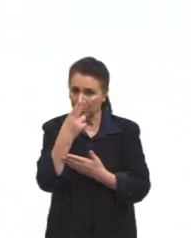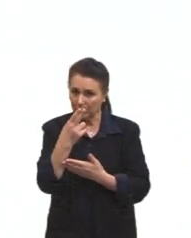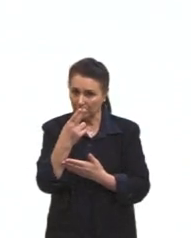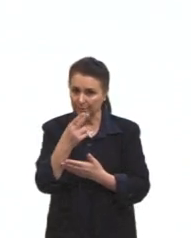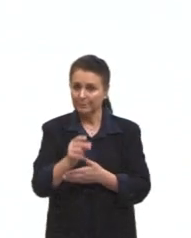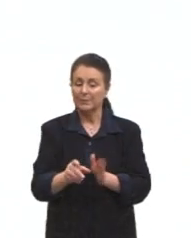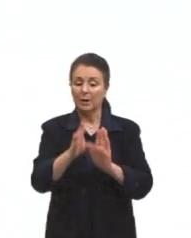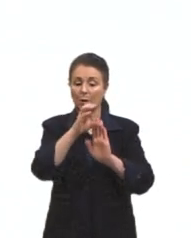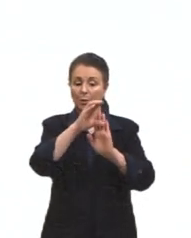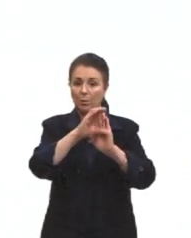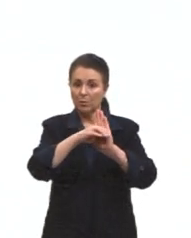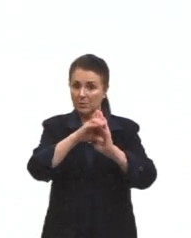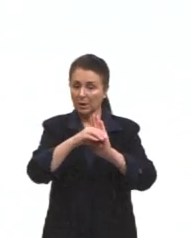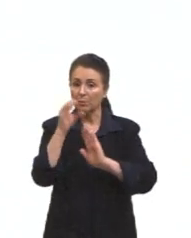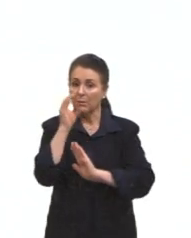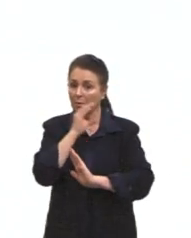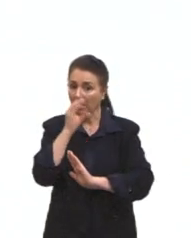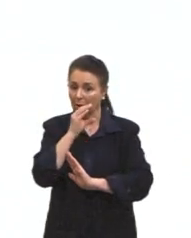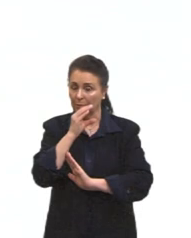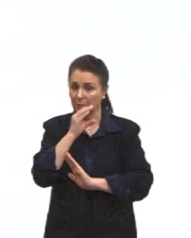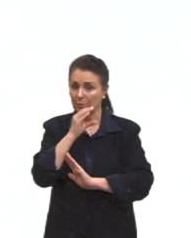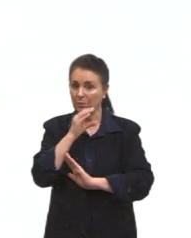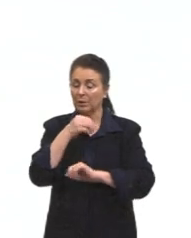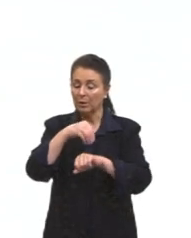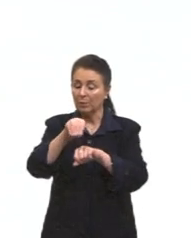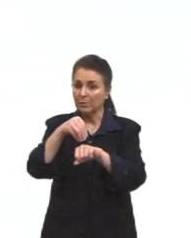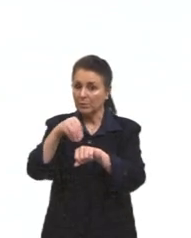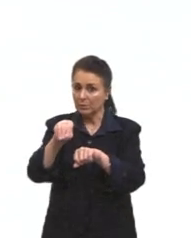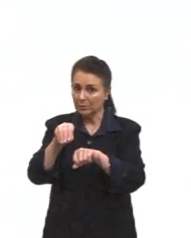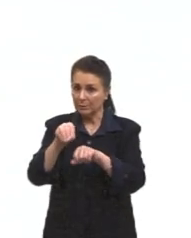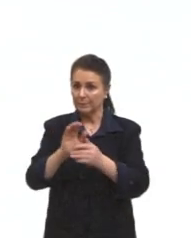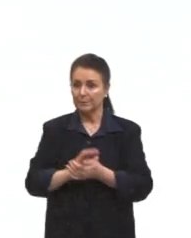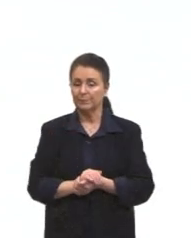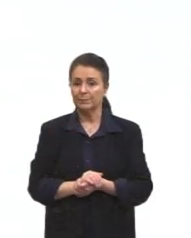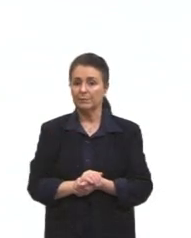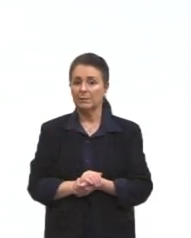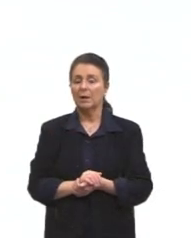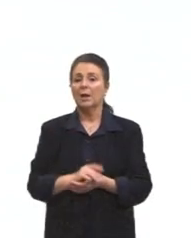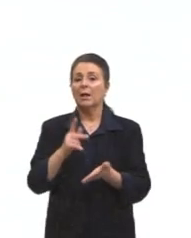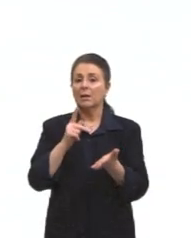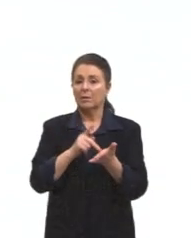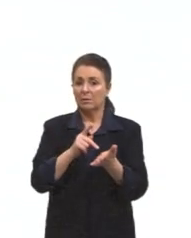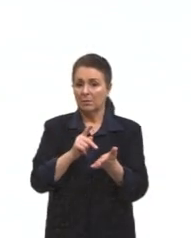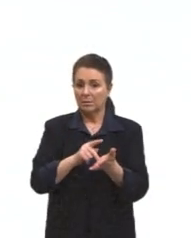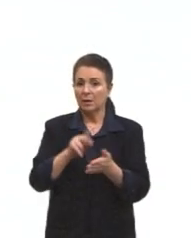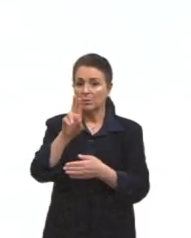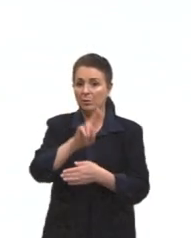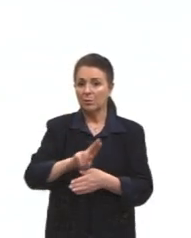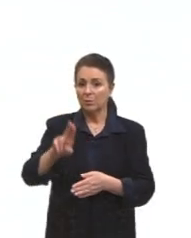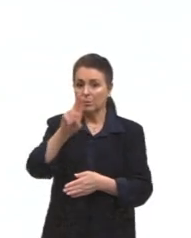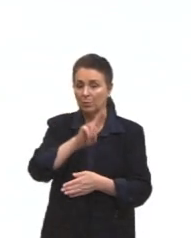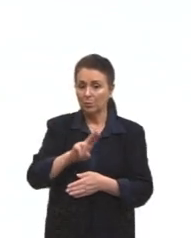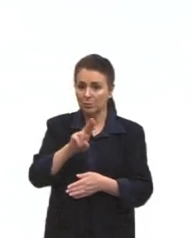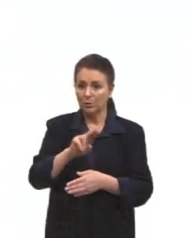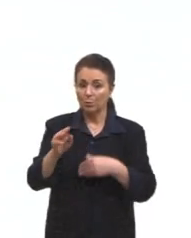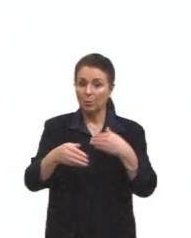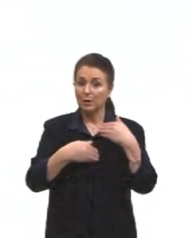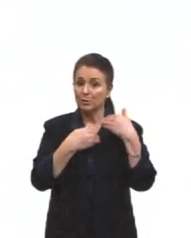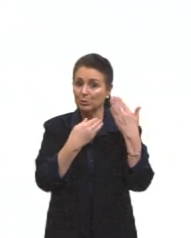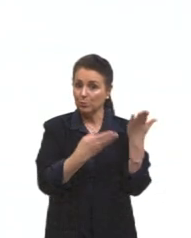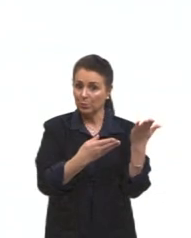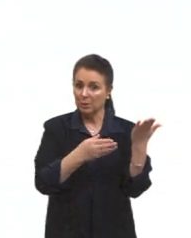definições para se guiar por ali. O que que a gente tem na nossa breve definição? Na verdade, usos como meeting e paper